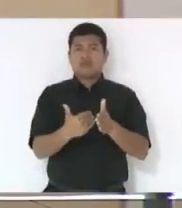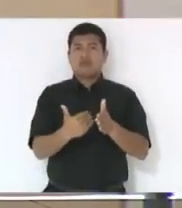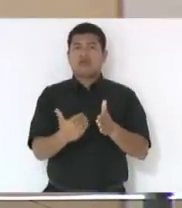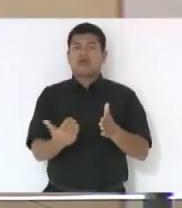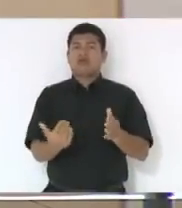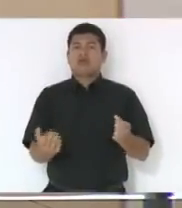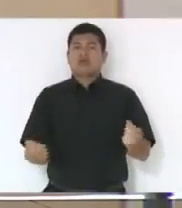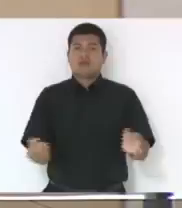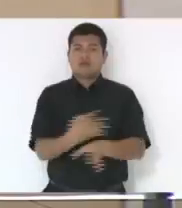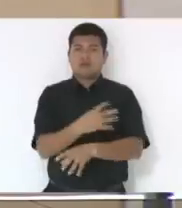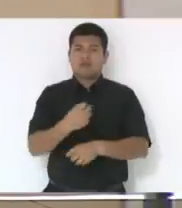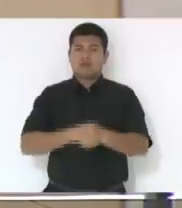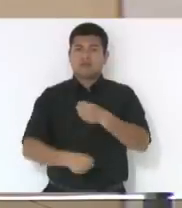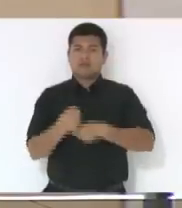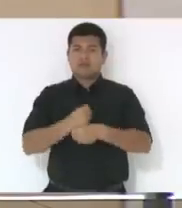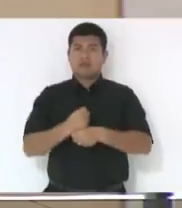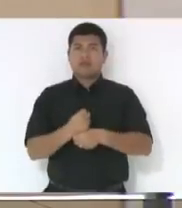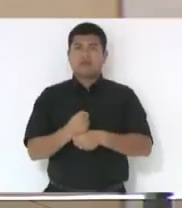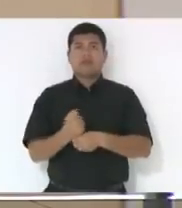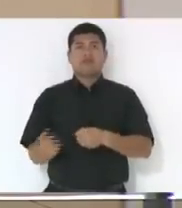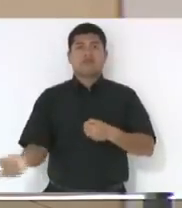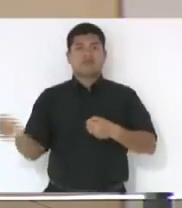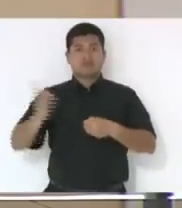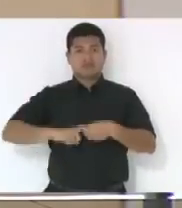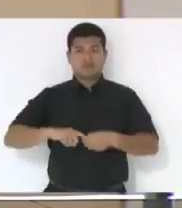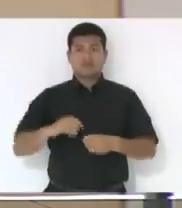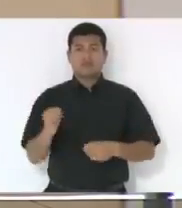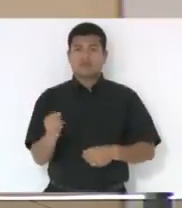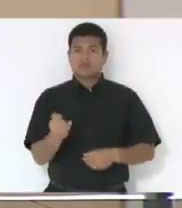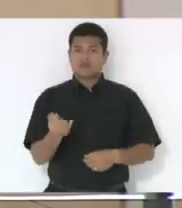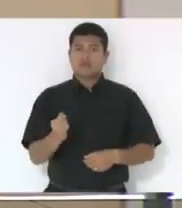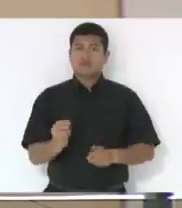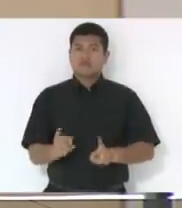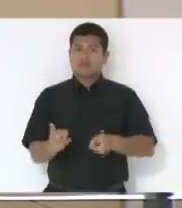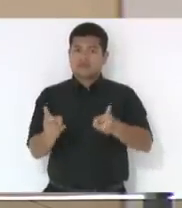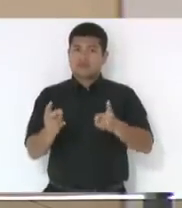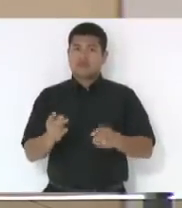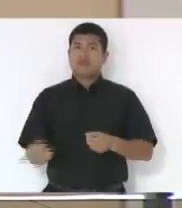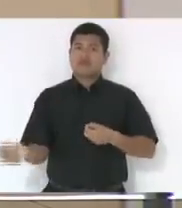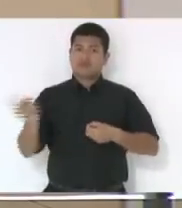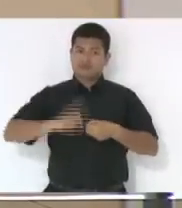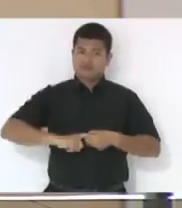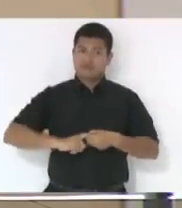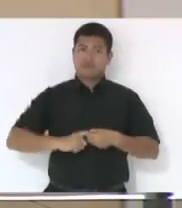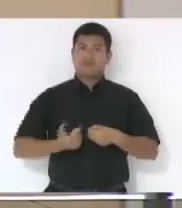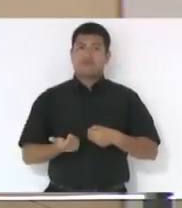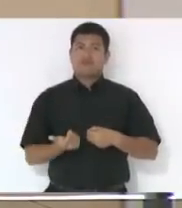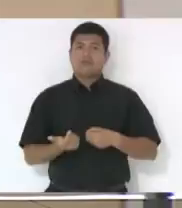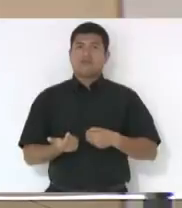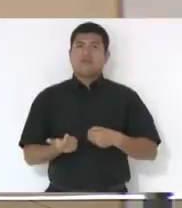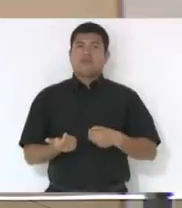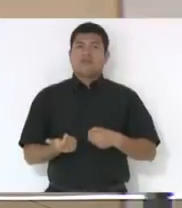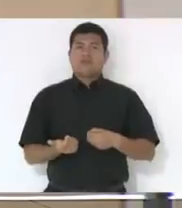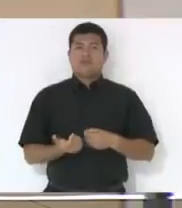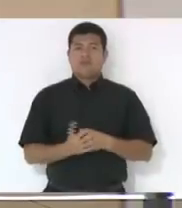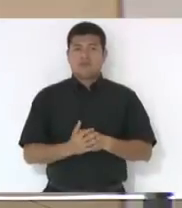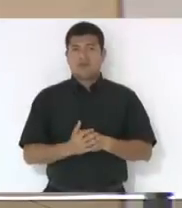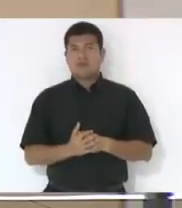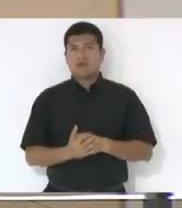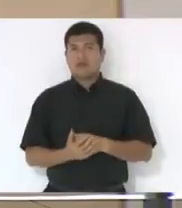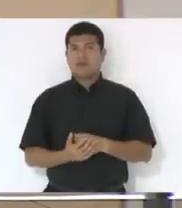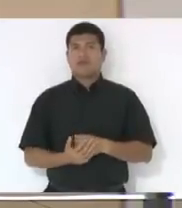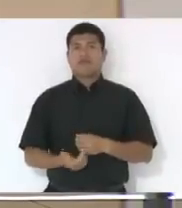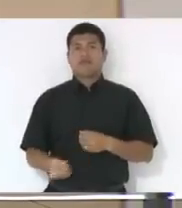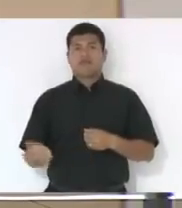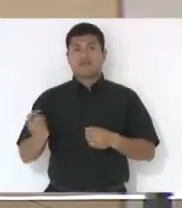votar aqui em janeiro se continuar assim. Nós não vamos deliberar os nossos projetos que foram acordados, não votamos o